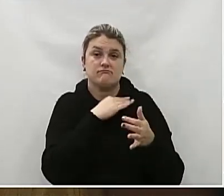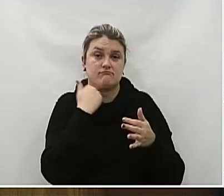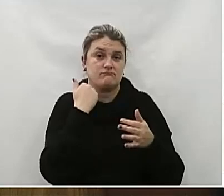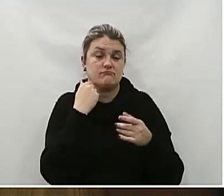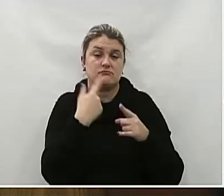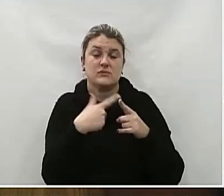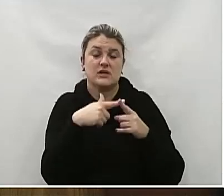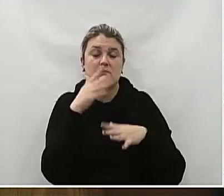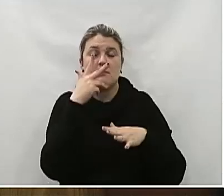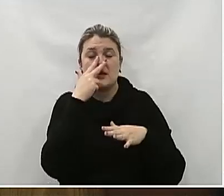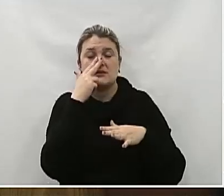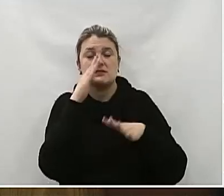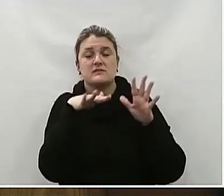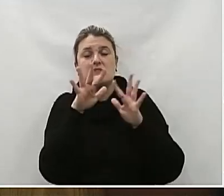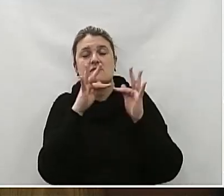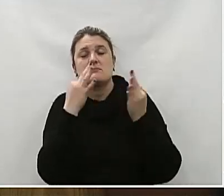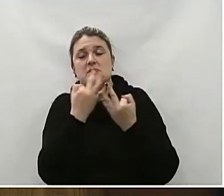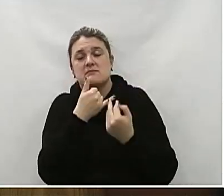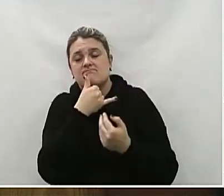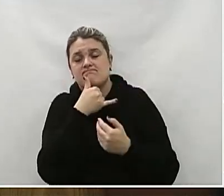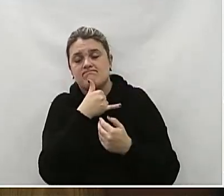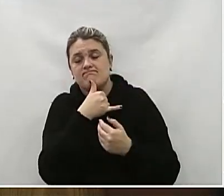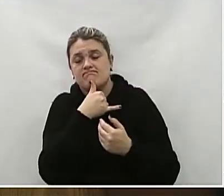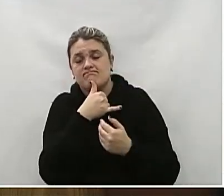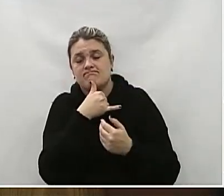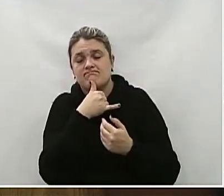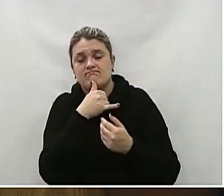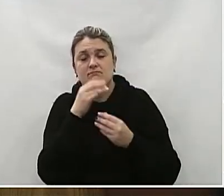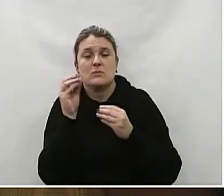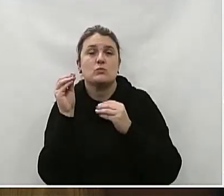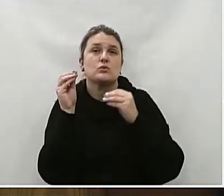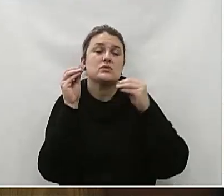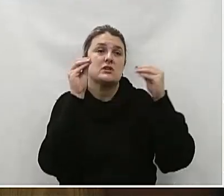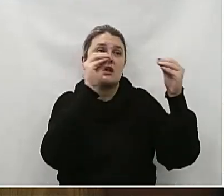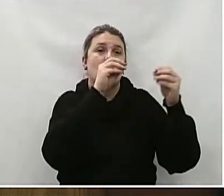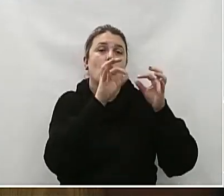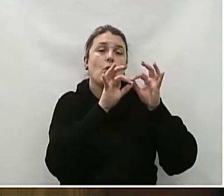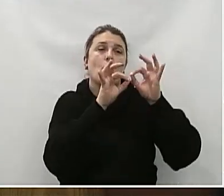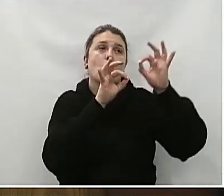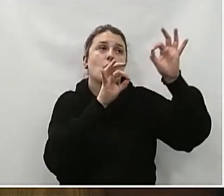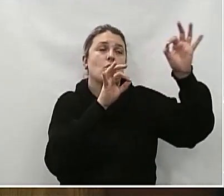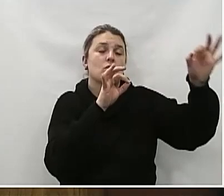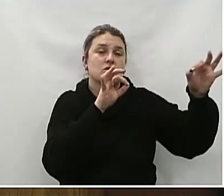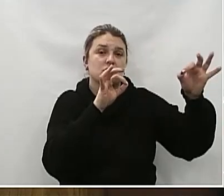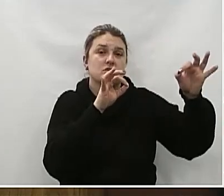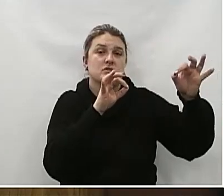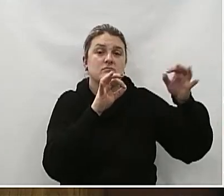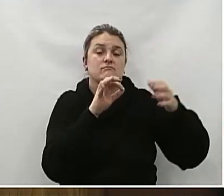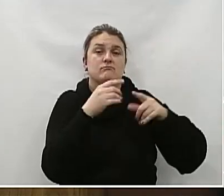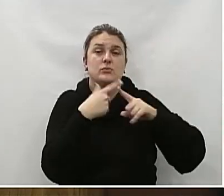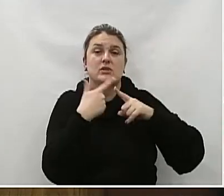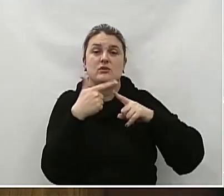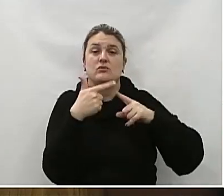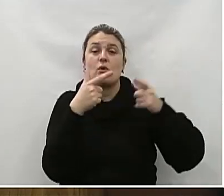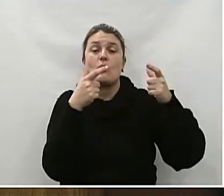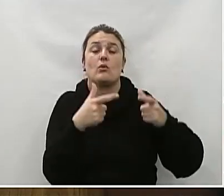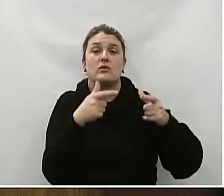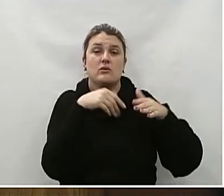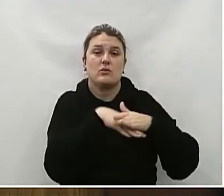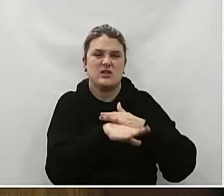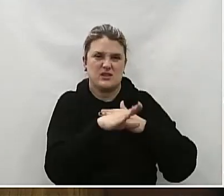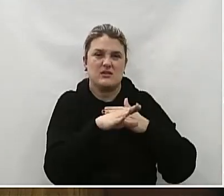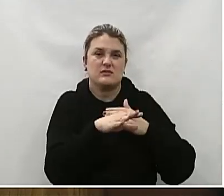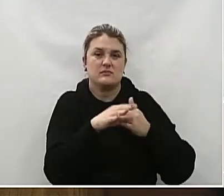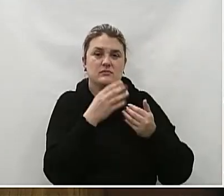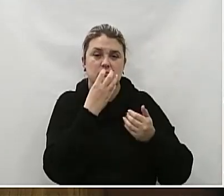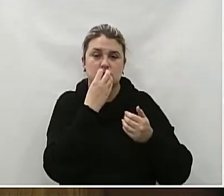Que as famílias Enlutadas Tenham que se deslocar Para áreas distantes Em momentos Já emocionalmente Difíceis 2. Conforto E